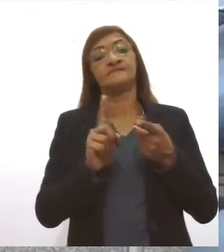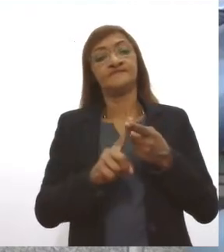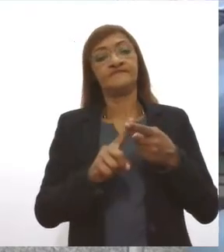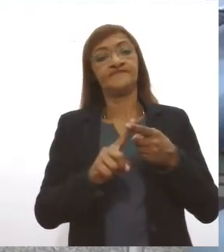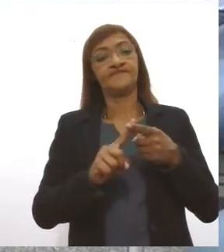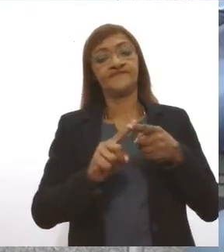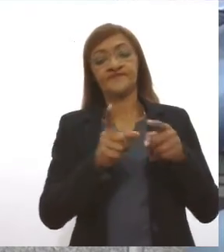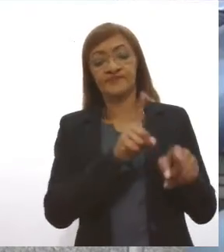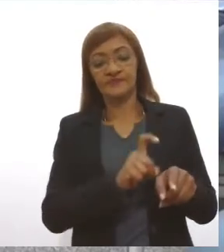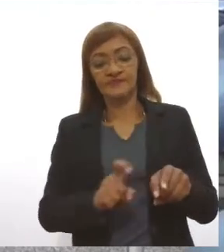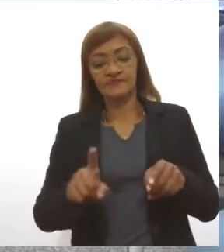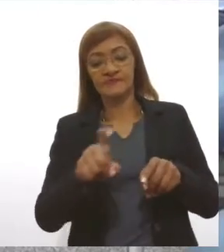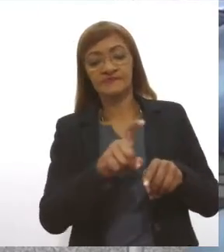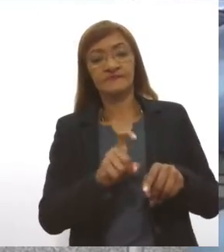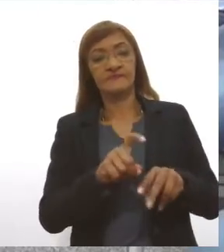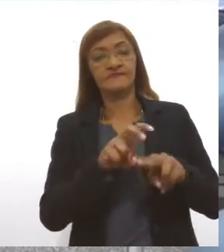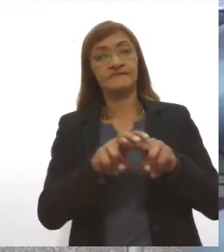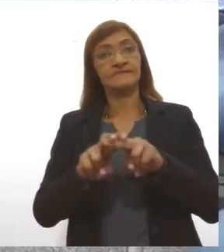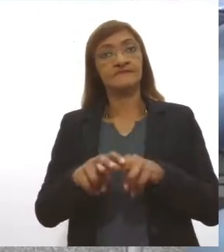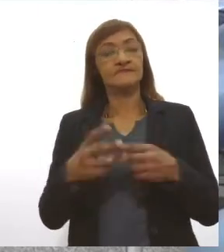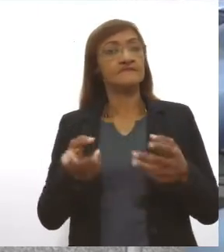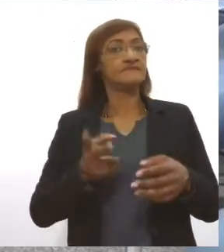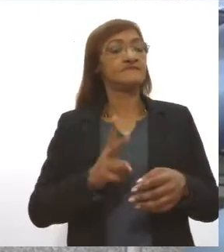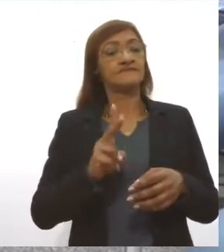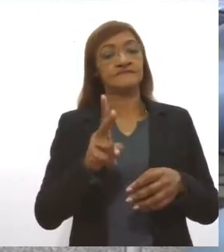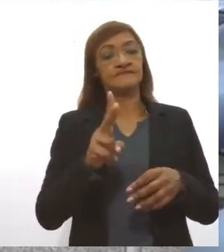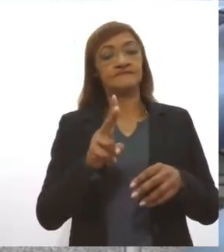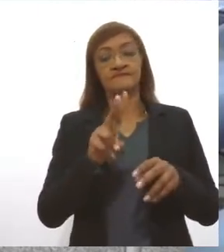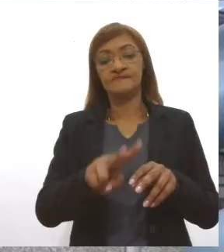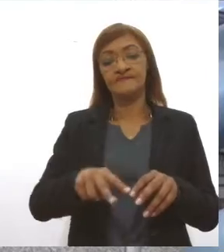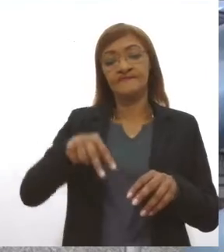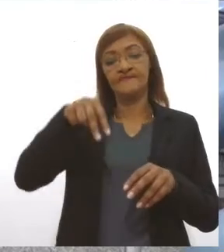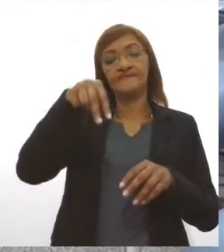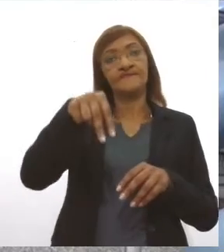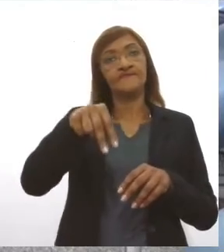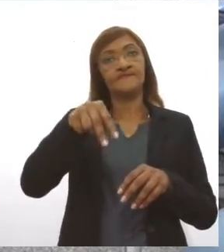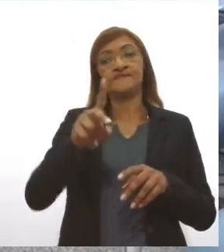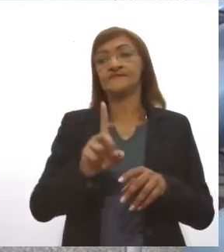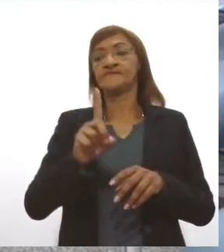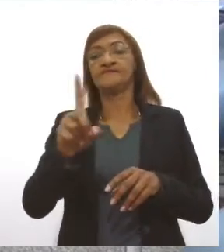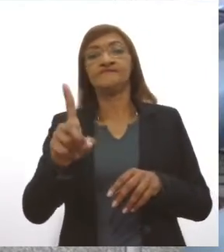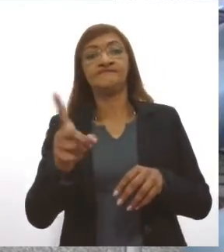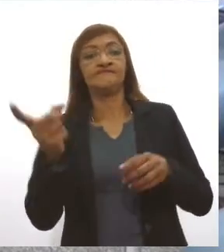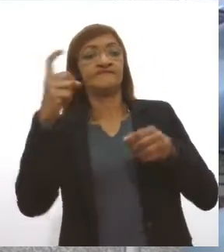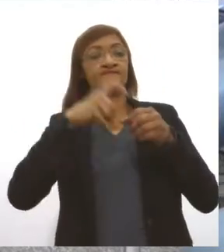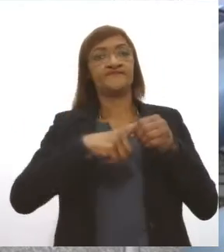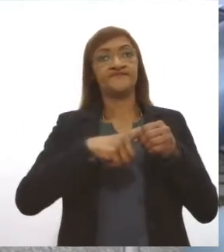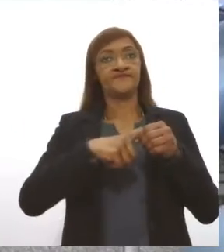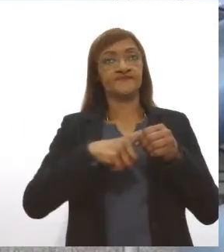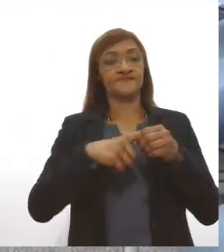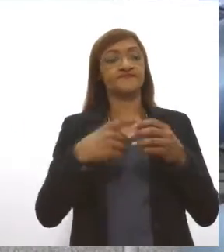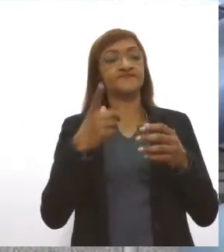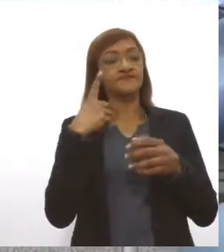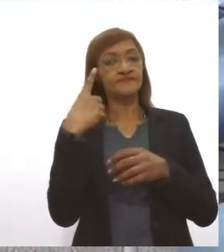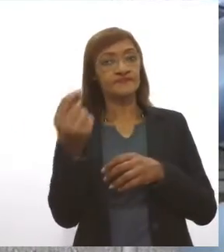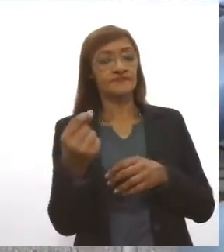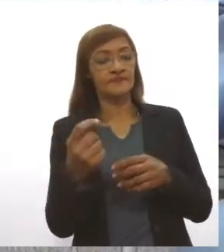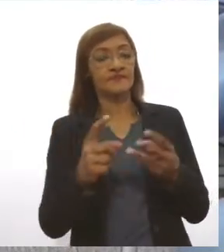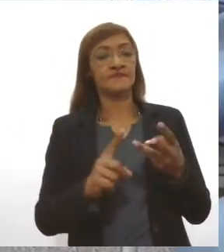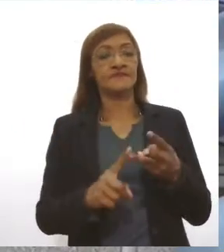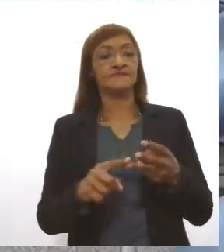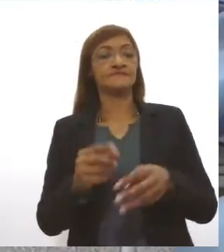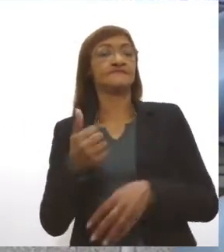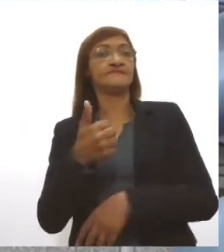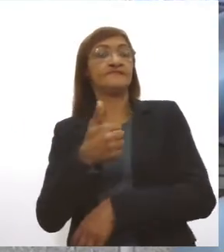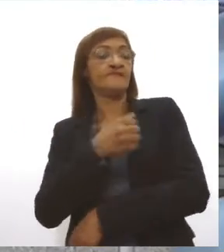nos assentos, que elas ocorrem do momento que o doador entra até a saída, a disponibilização do álcool gel para